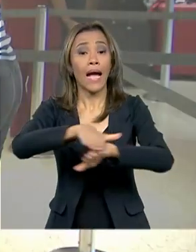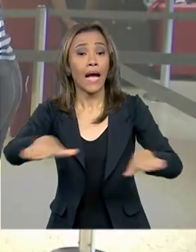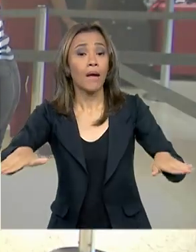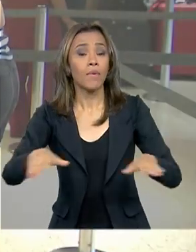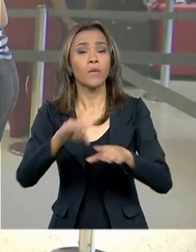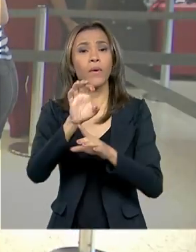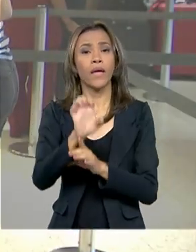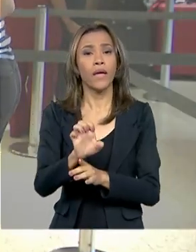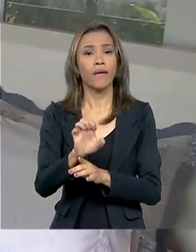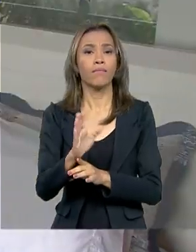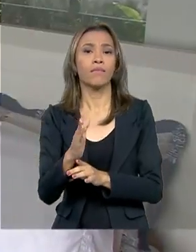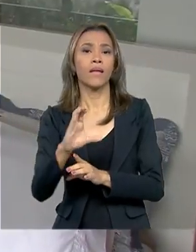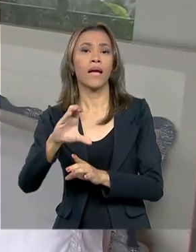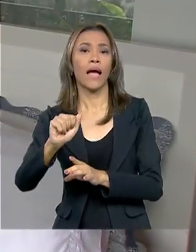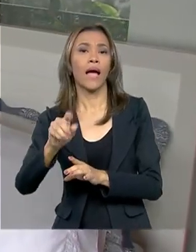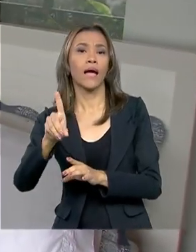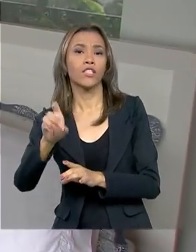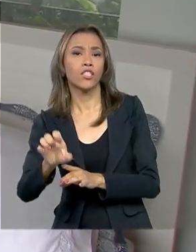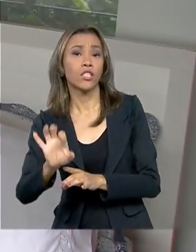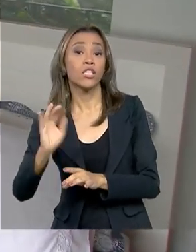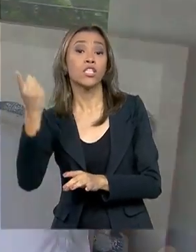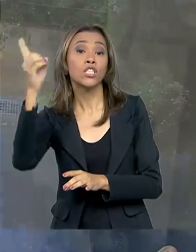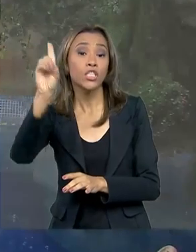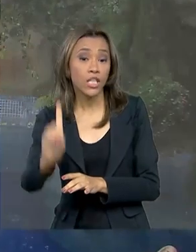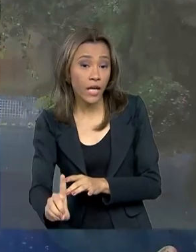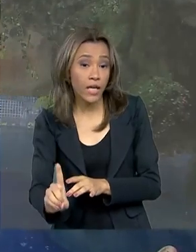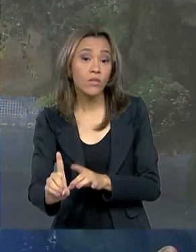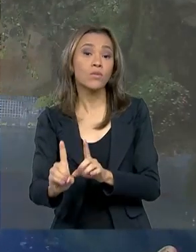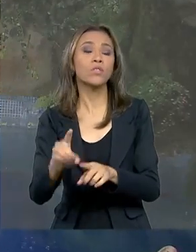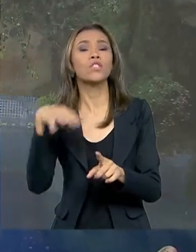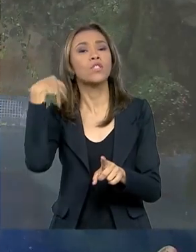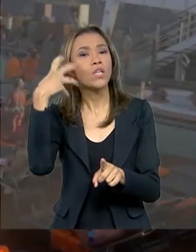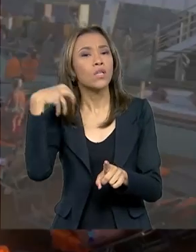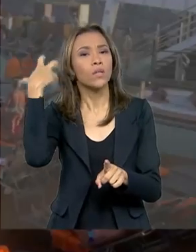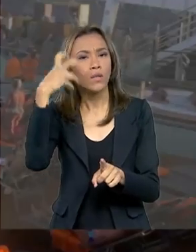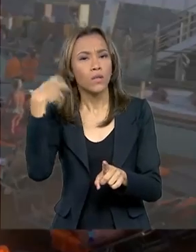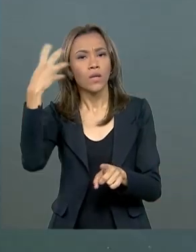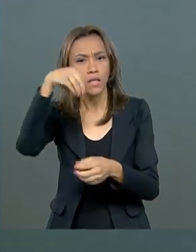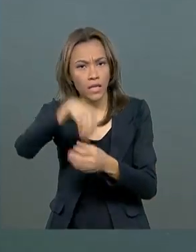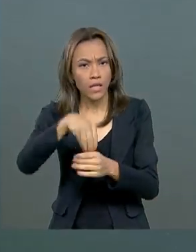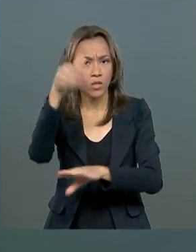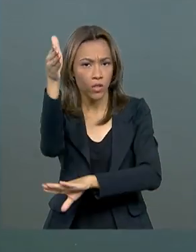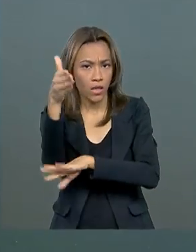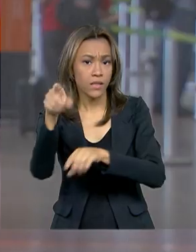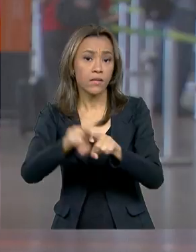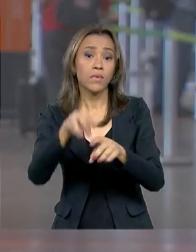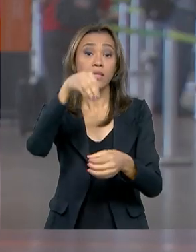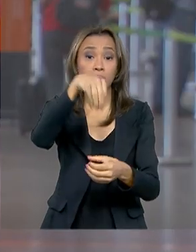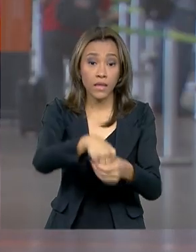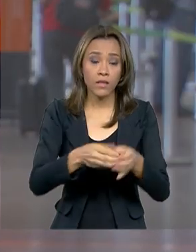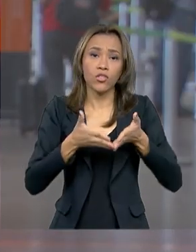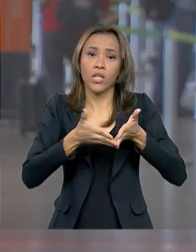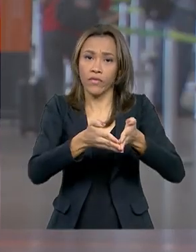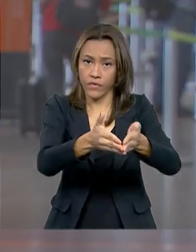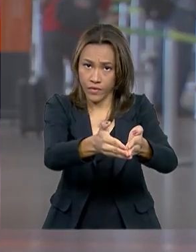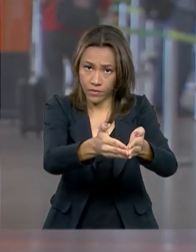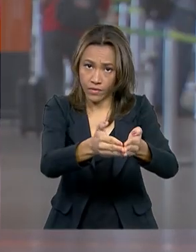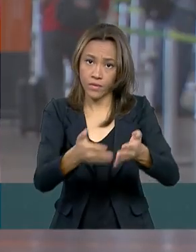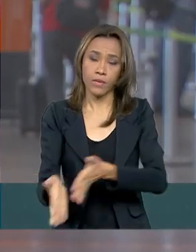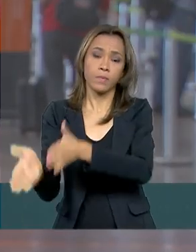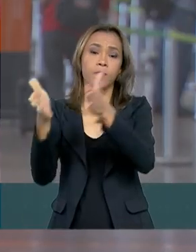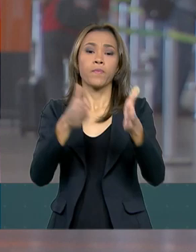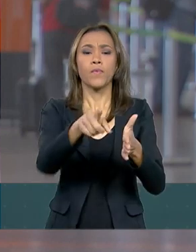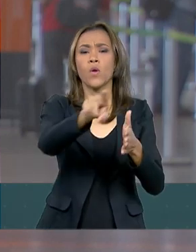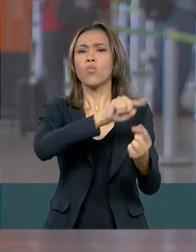ECAD pelos direitos autorais de músicas tocadas nos quartos de hotéis e cabines de navios. As medidas têm como objetivo